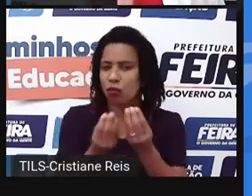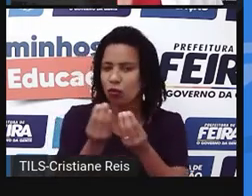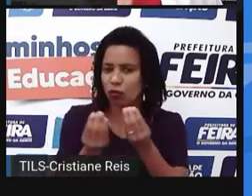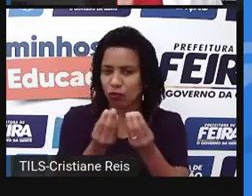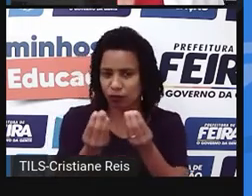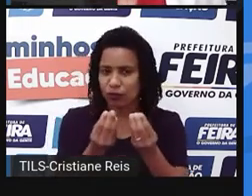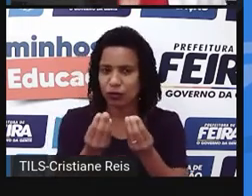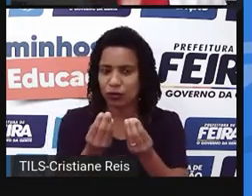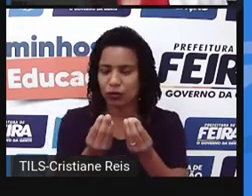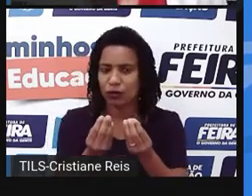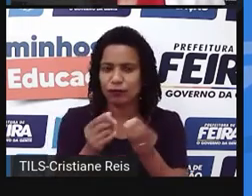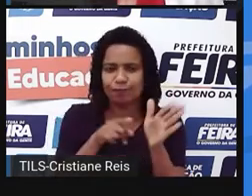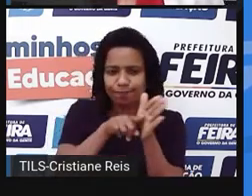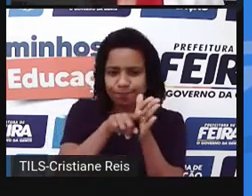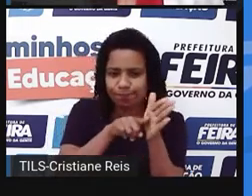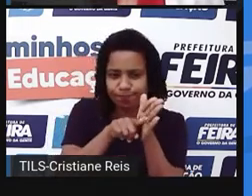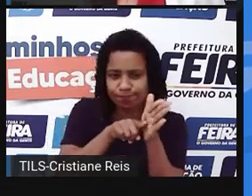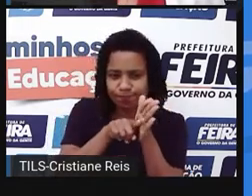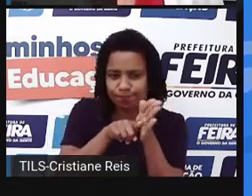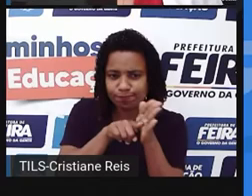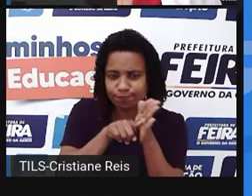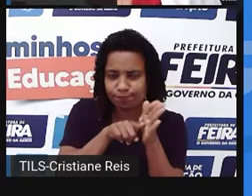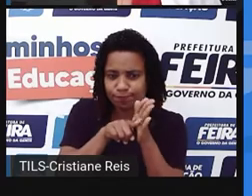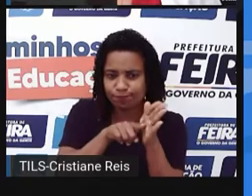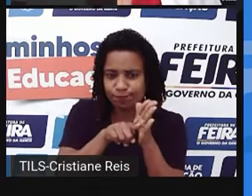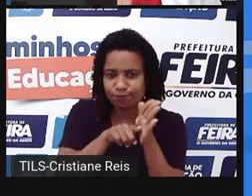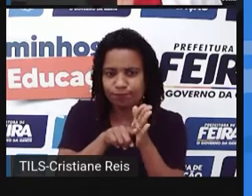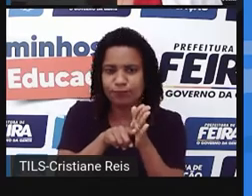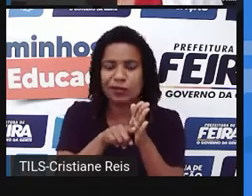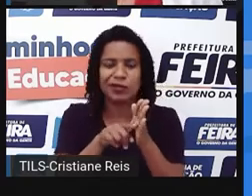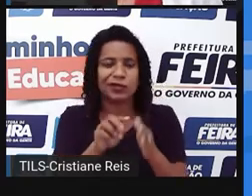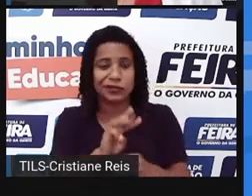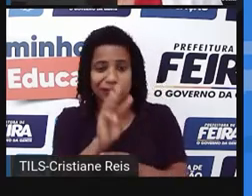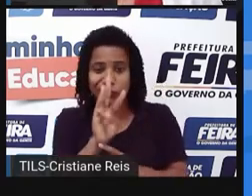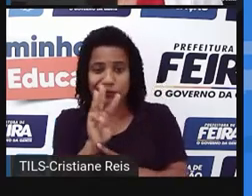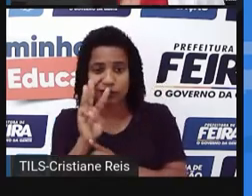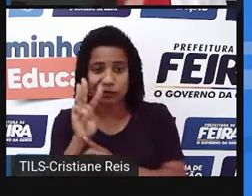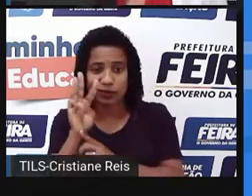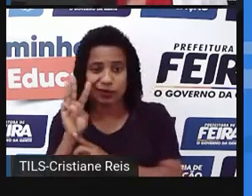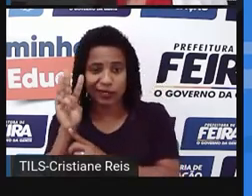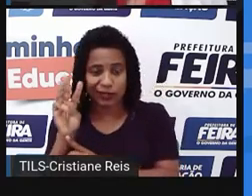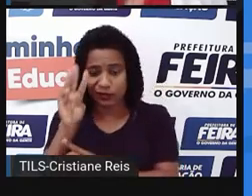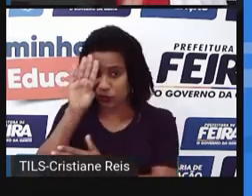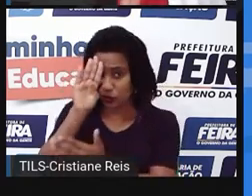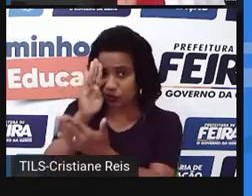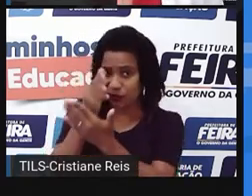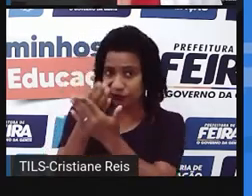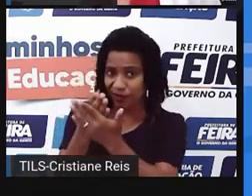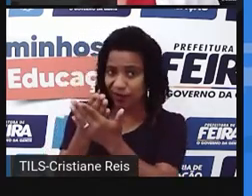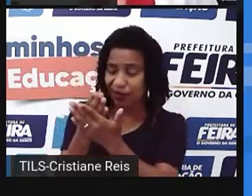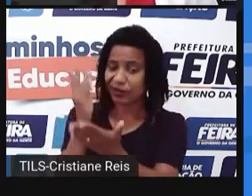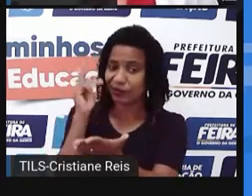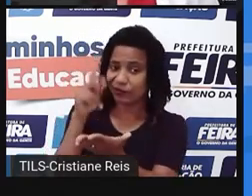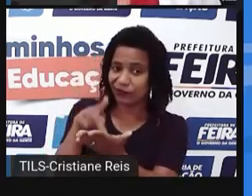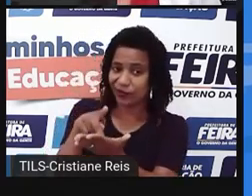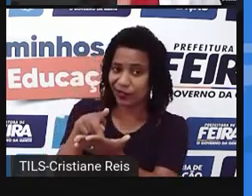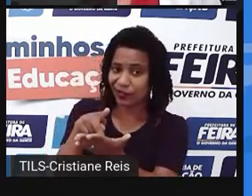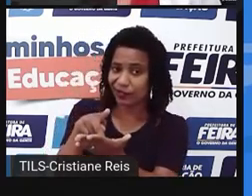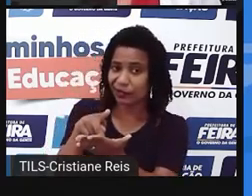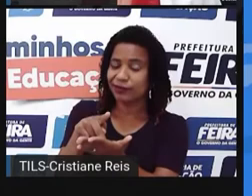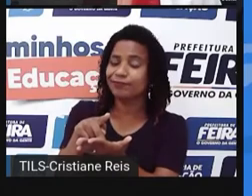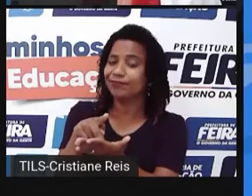checar, confirmar, né? Se um site, ele é confiável. Let's play,